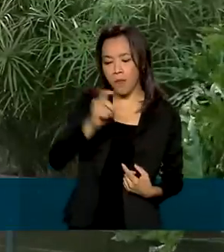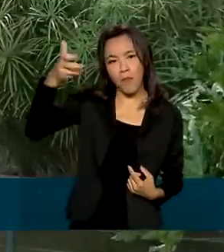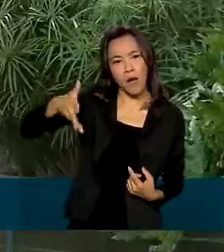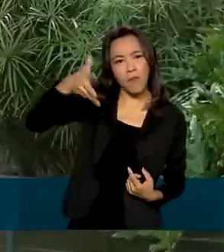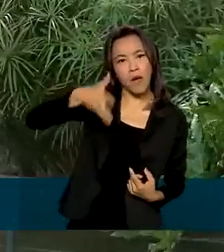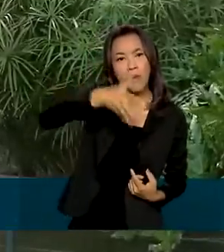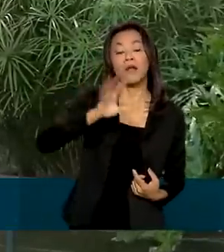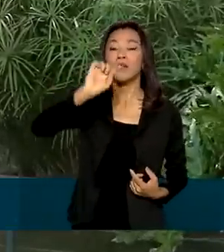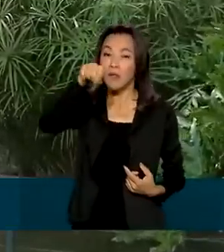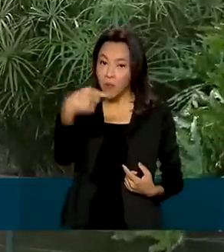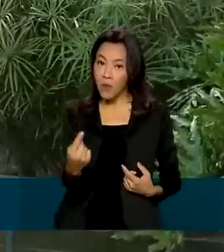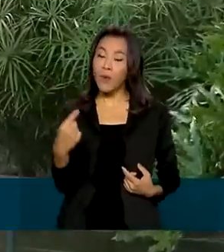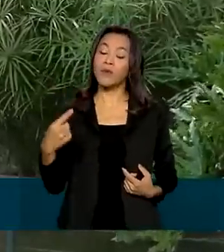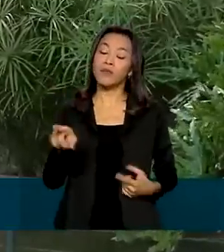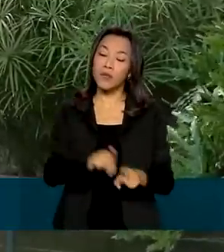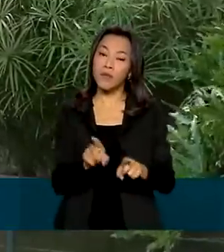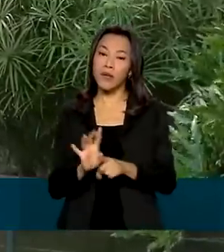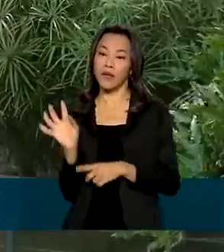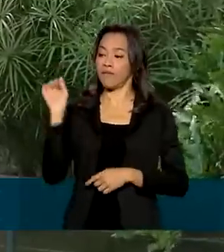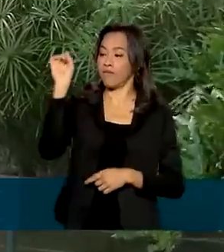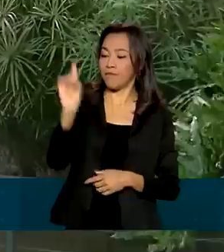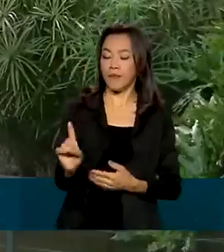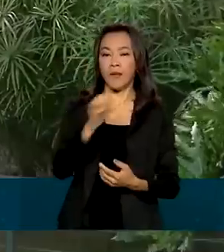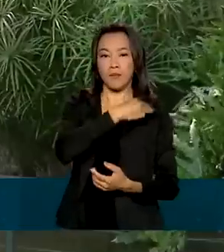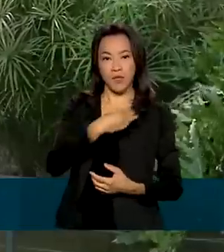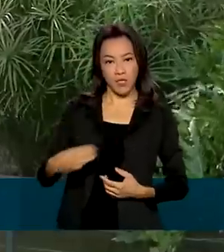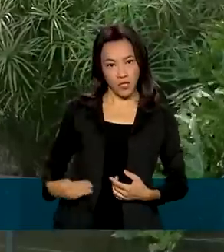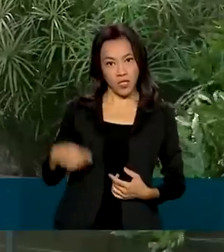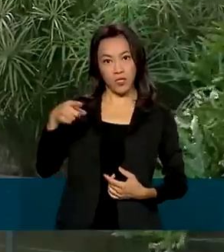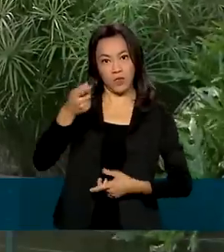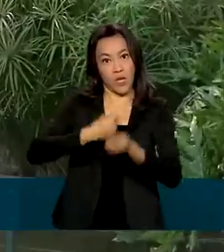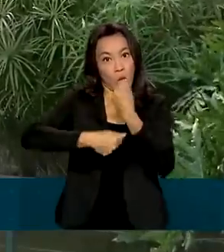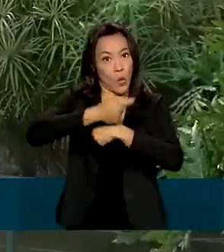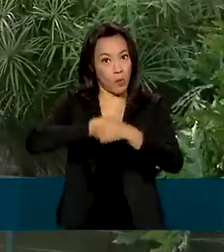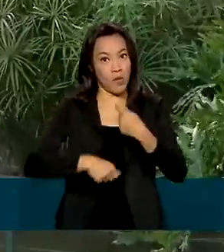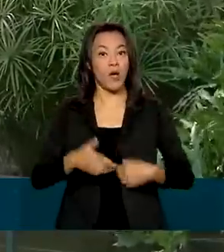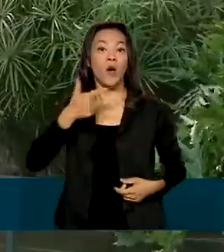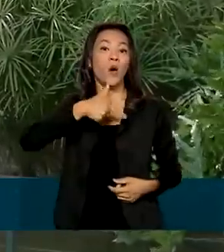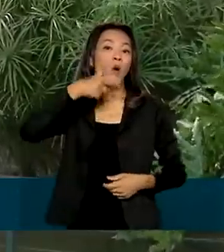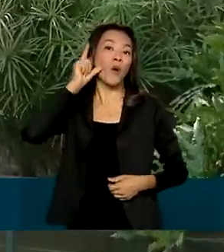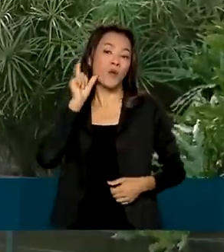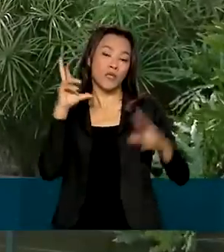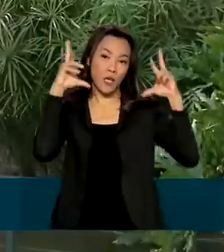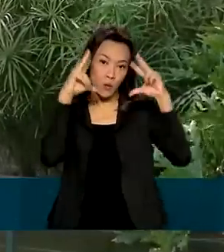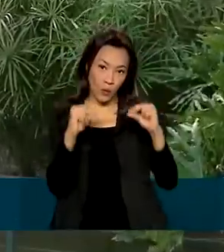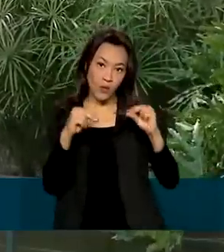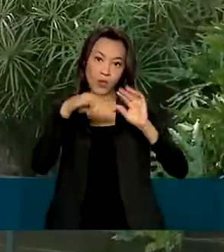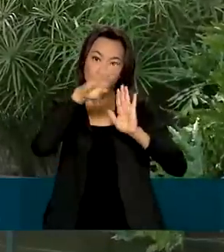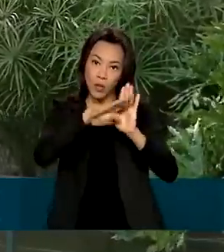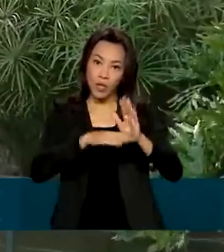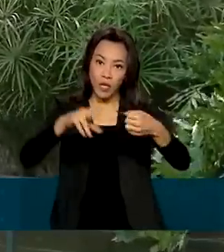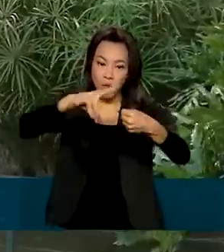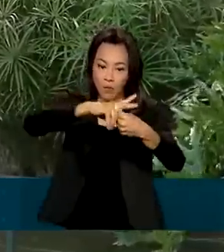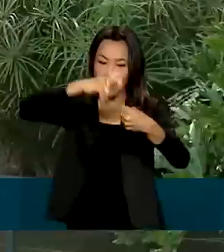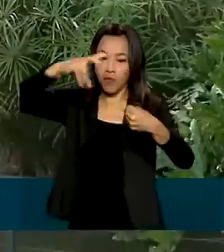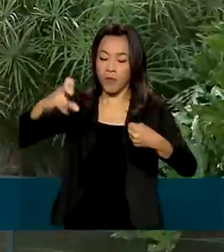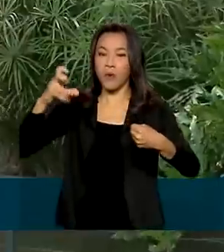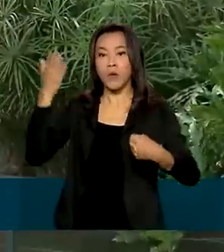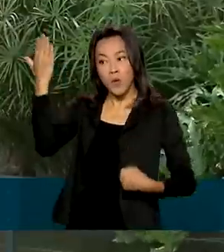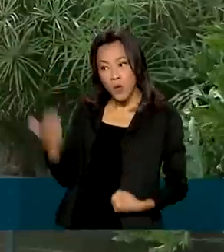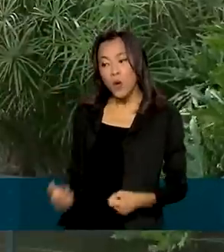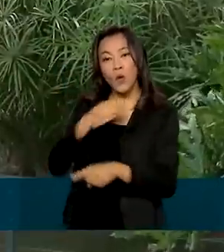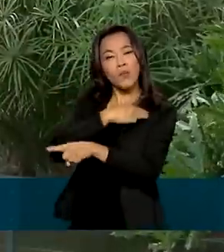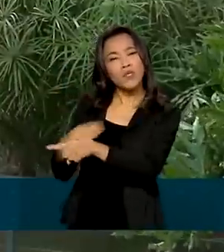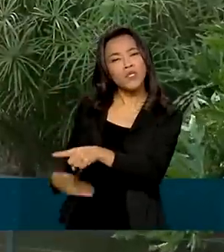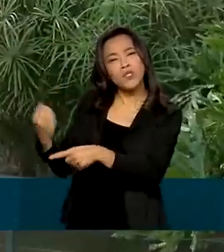ministro da Economia, Paulo Guedes. Na noite de ontem, no programa de rádio A Voz do Brasil, o ministro do Meio Ambiente, Joaquim Leite, falou